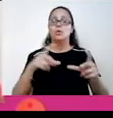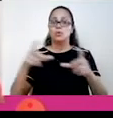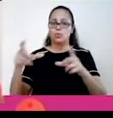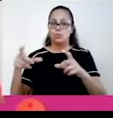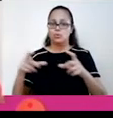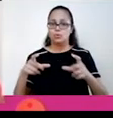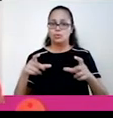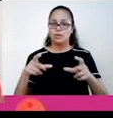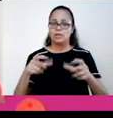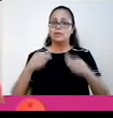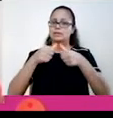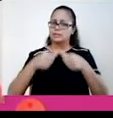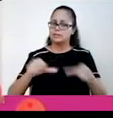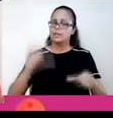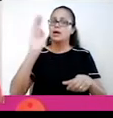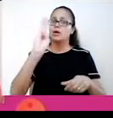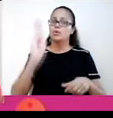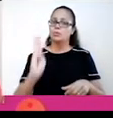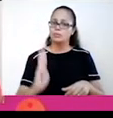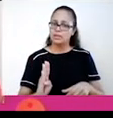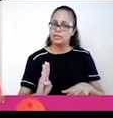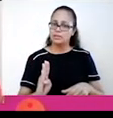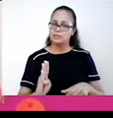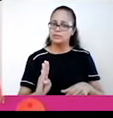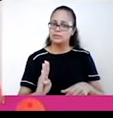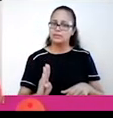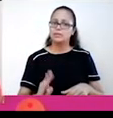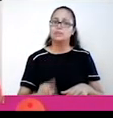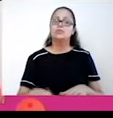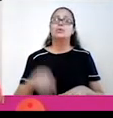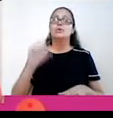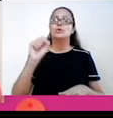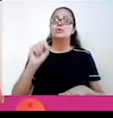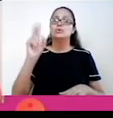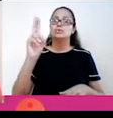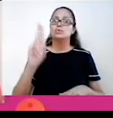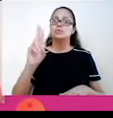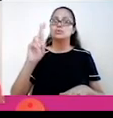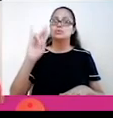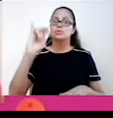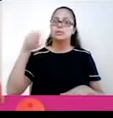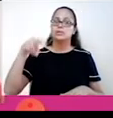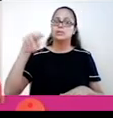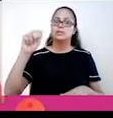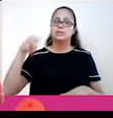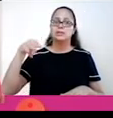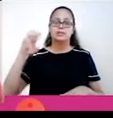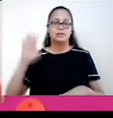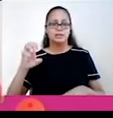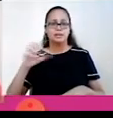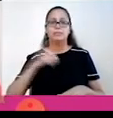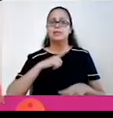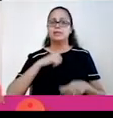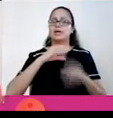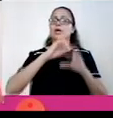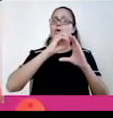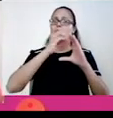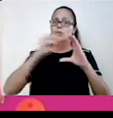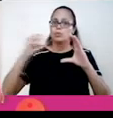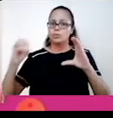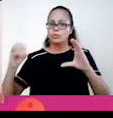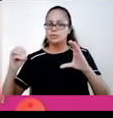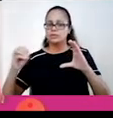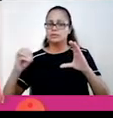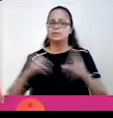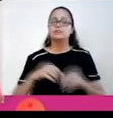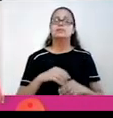localizada no Brasil, Suriname, as Guianas, é a região que é banhada pelo Oceano Atlântico. Nós temos